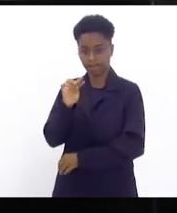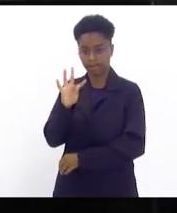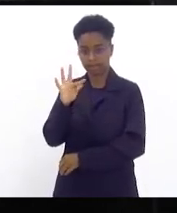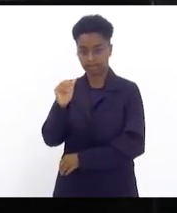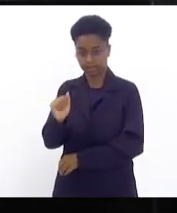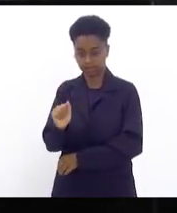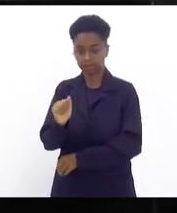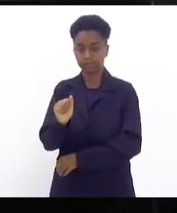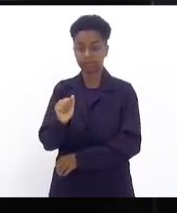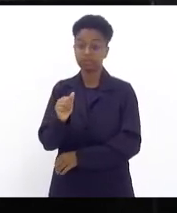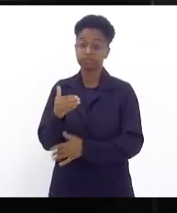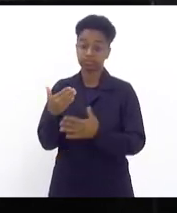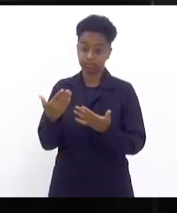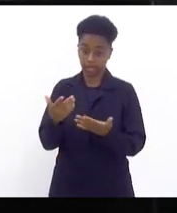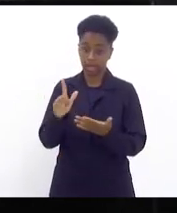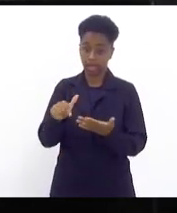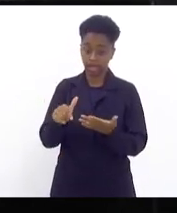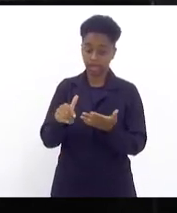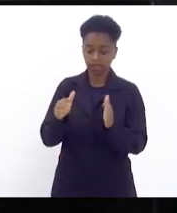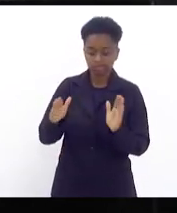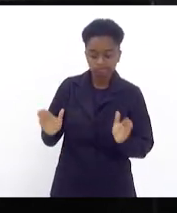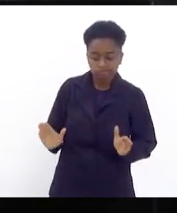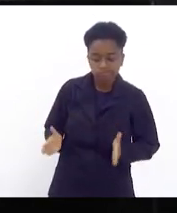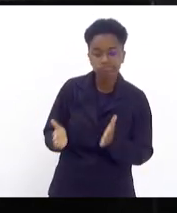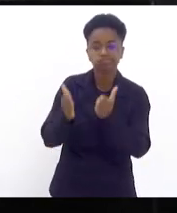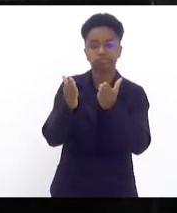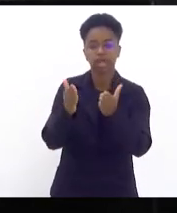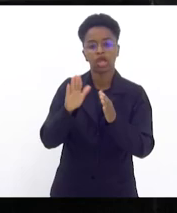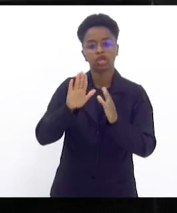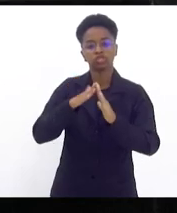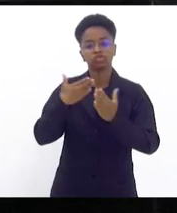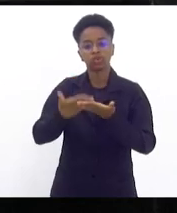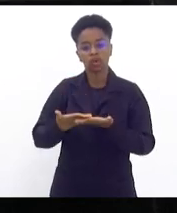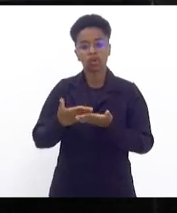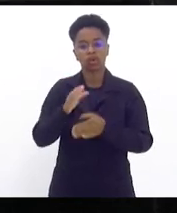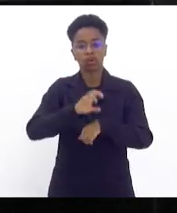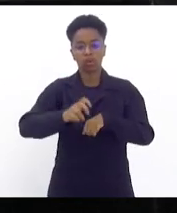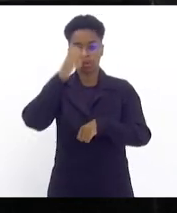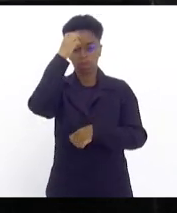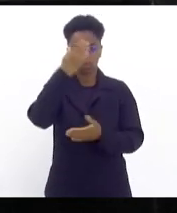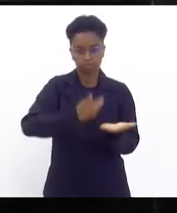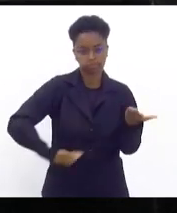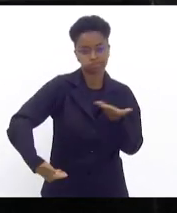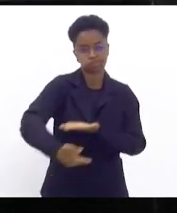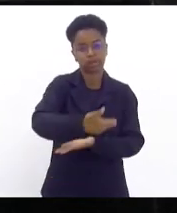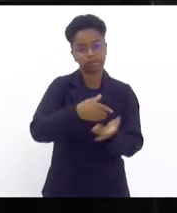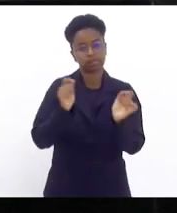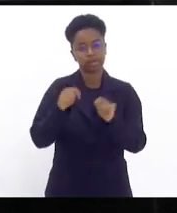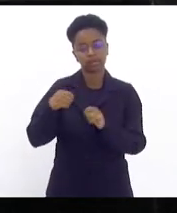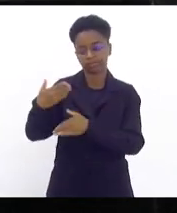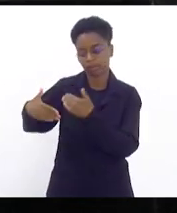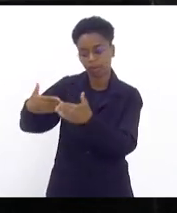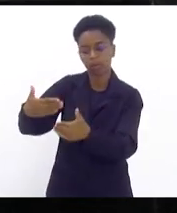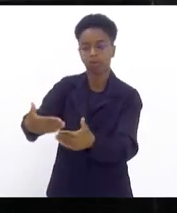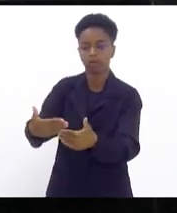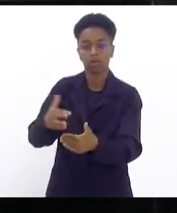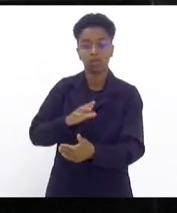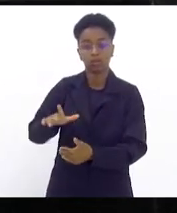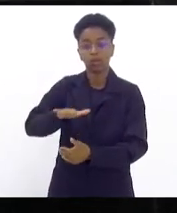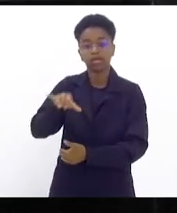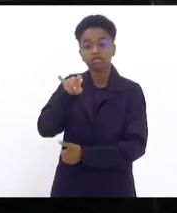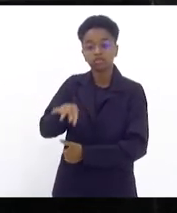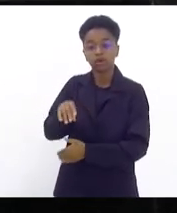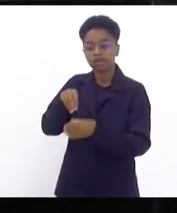uma entusiasta das escolas interculturais, para que a gente possa avançar nessa pauta, não só na escola